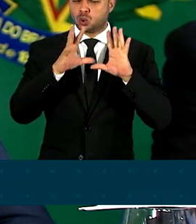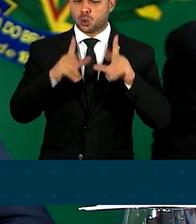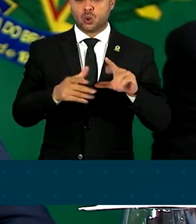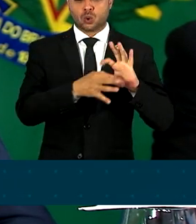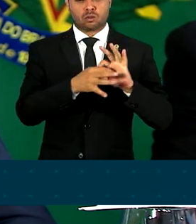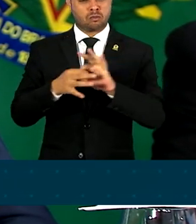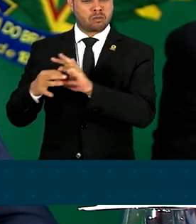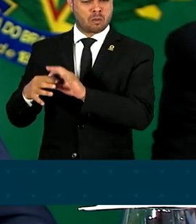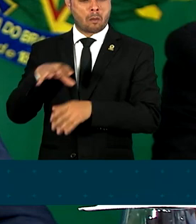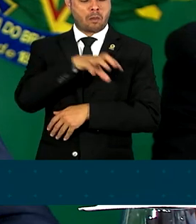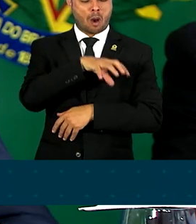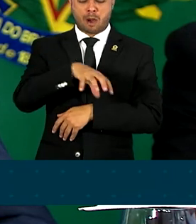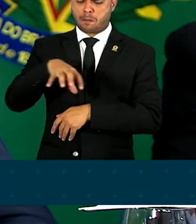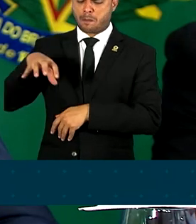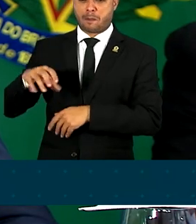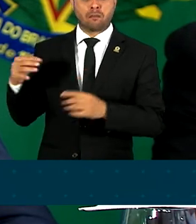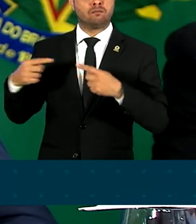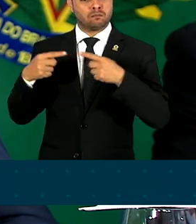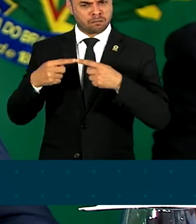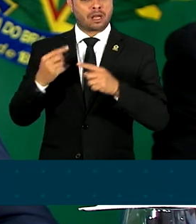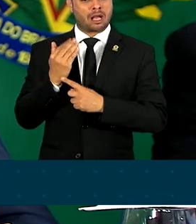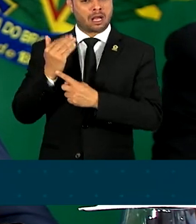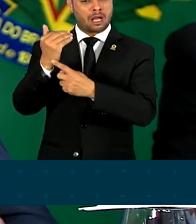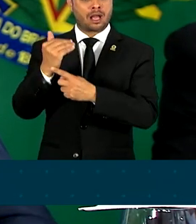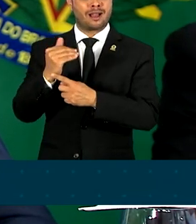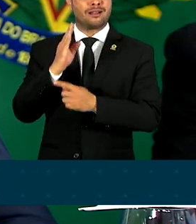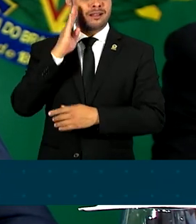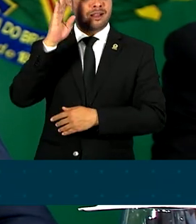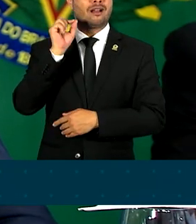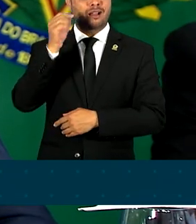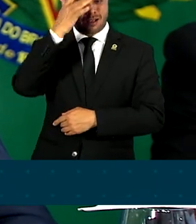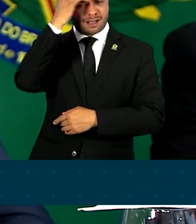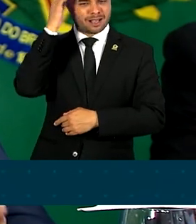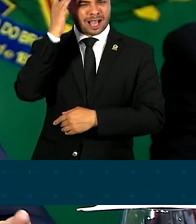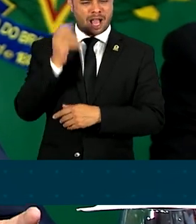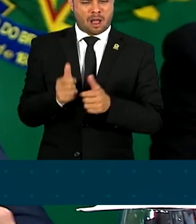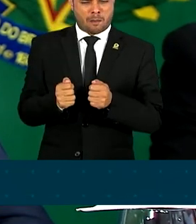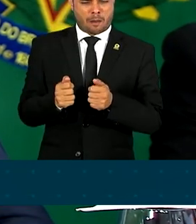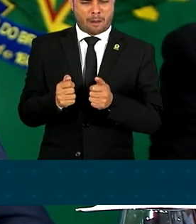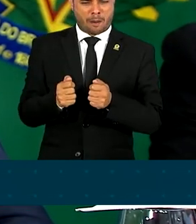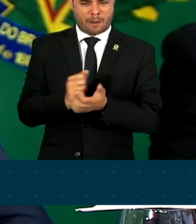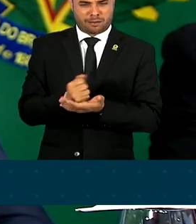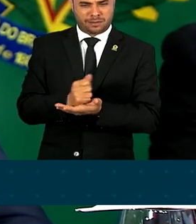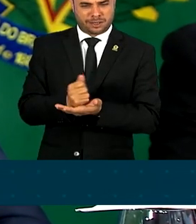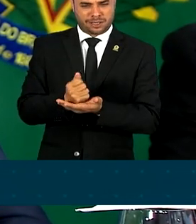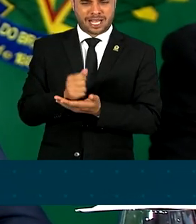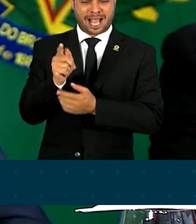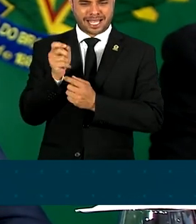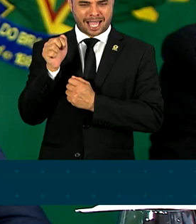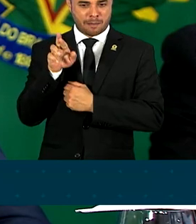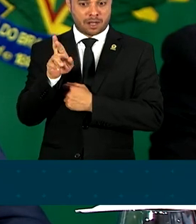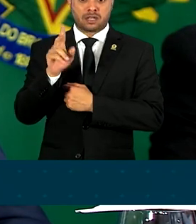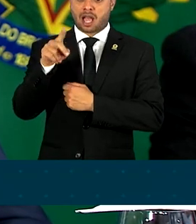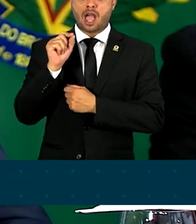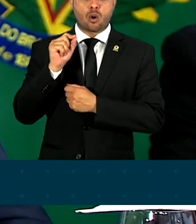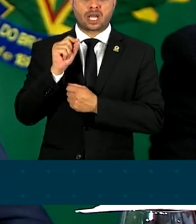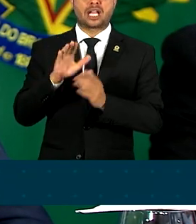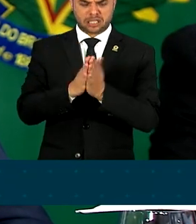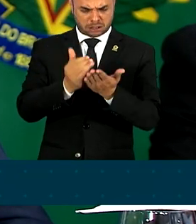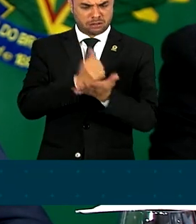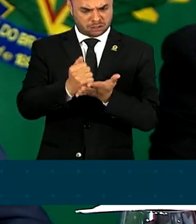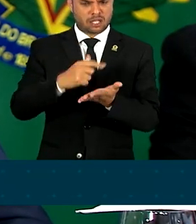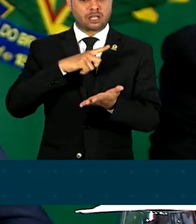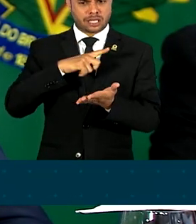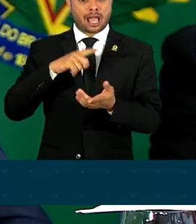entende já que os gamers passou a ser um negócio. É carteira assinada, é trabalho, é diversão.